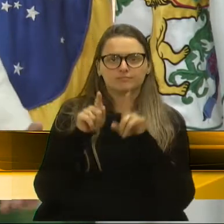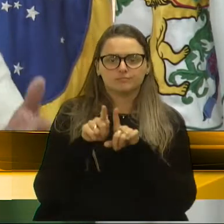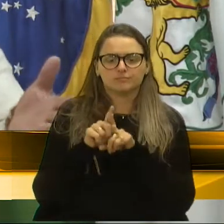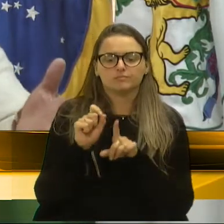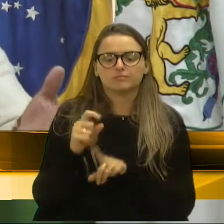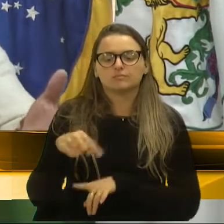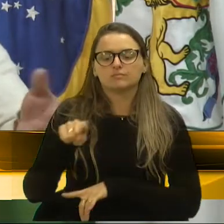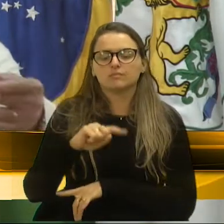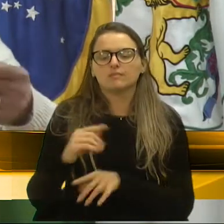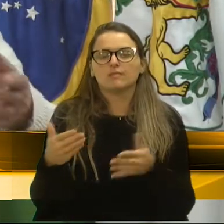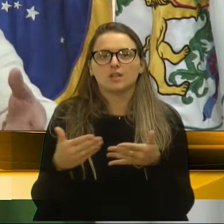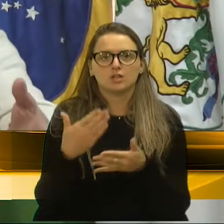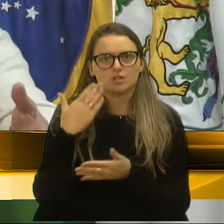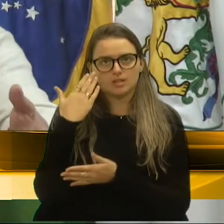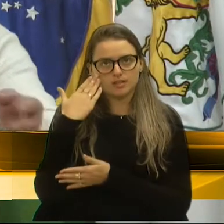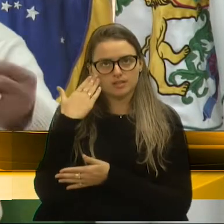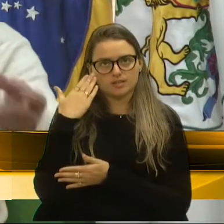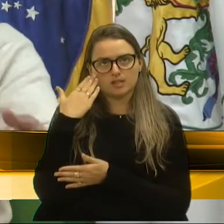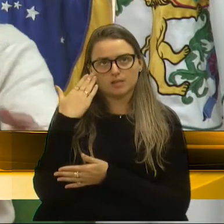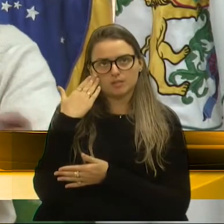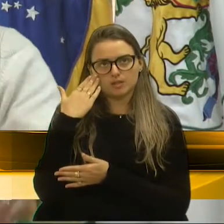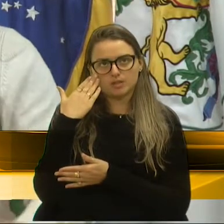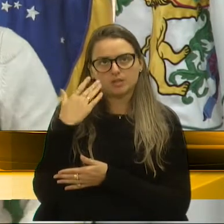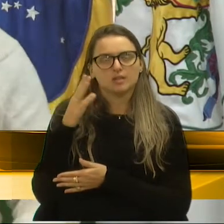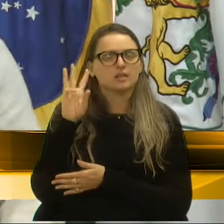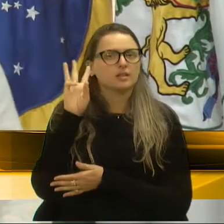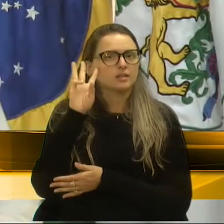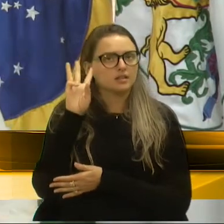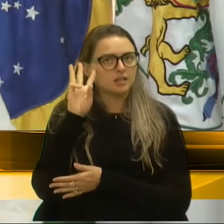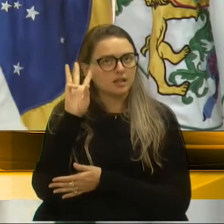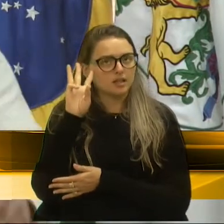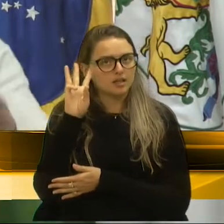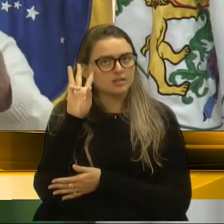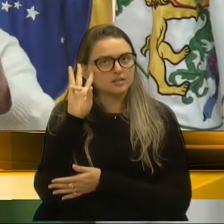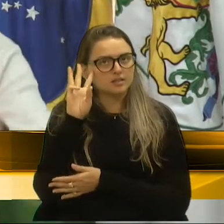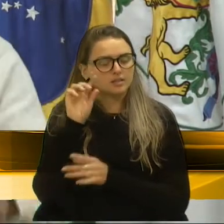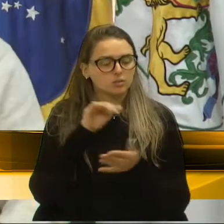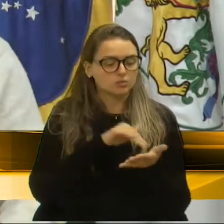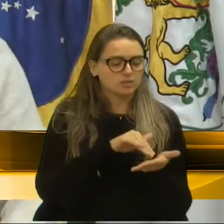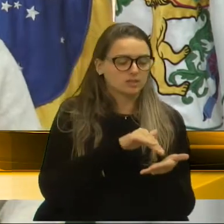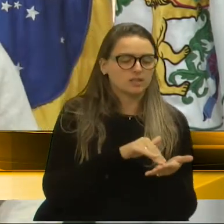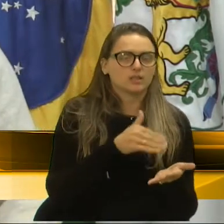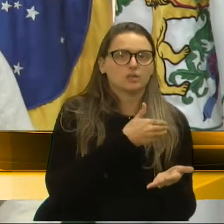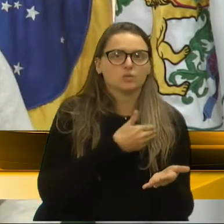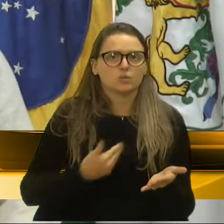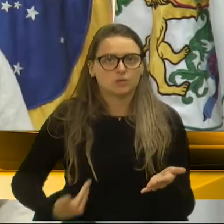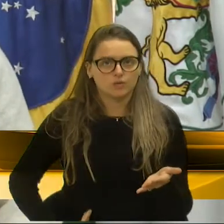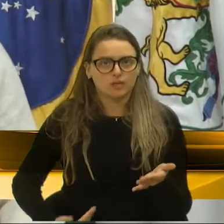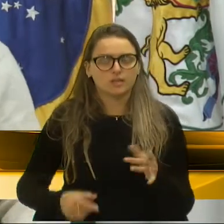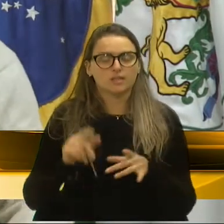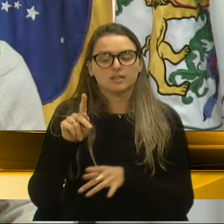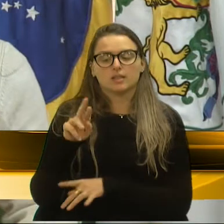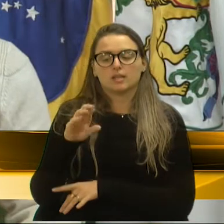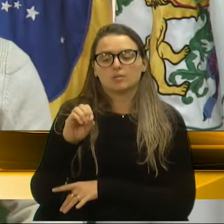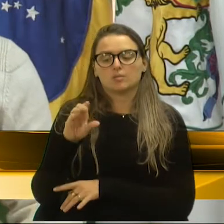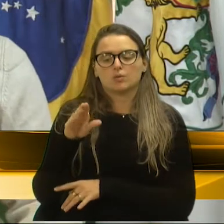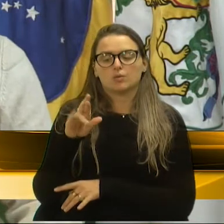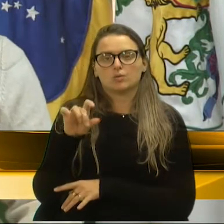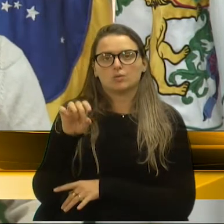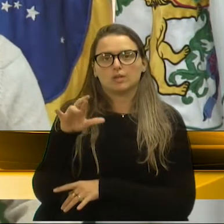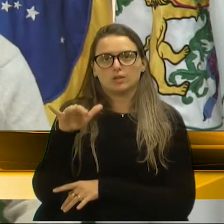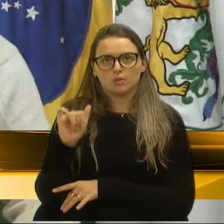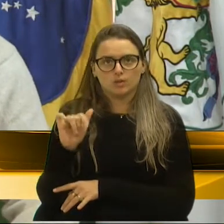já ouviram aqui, terça-feira do nosso secretário, do governo, da procuradoria, para entender